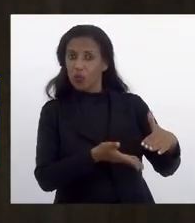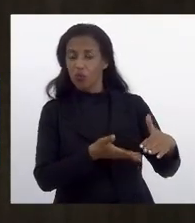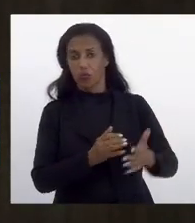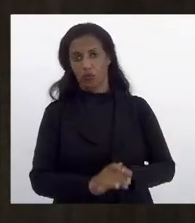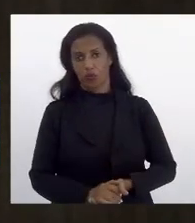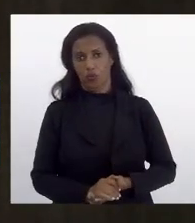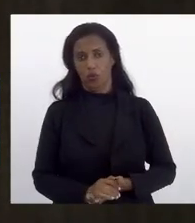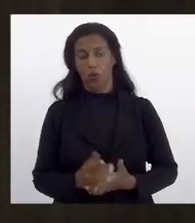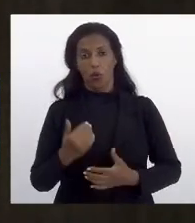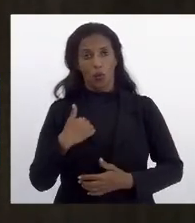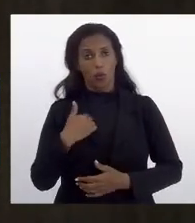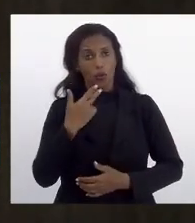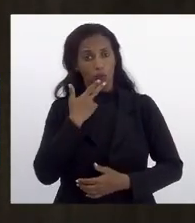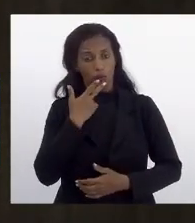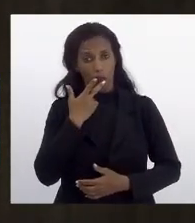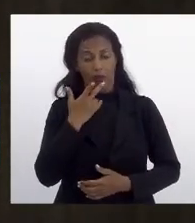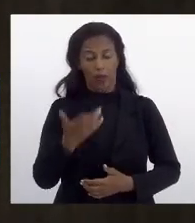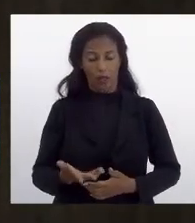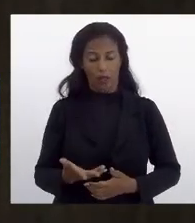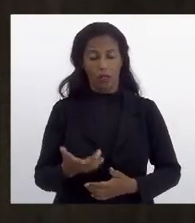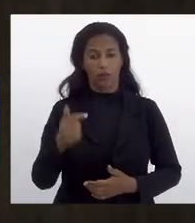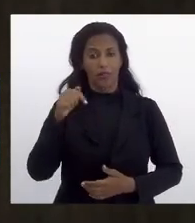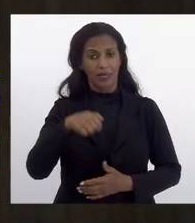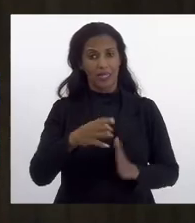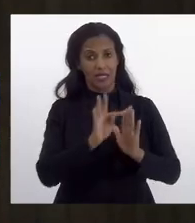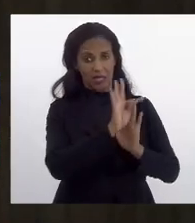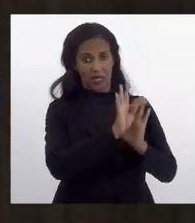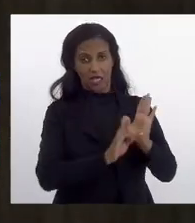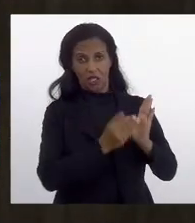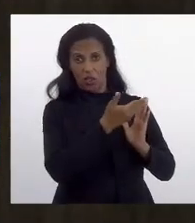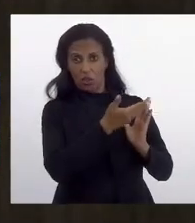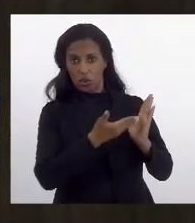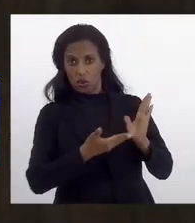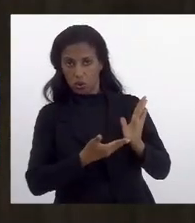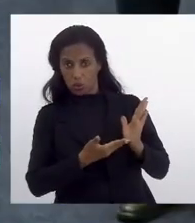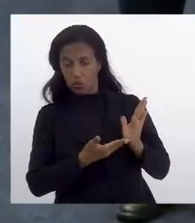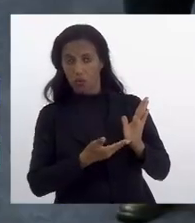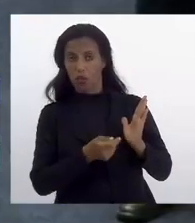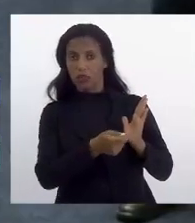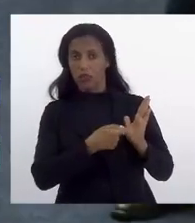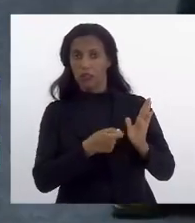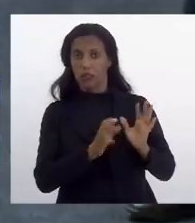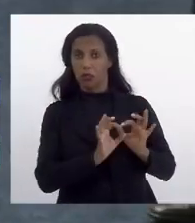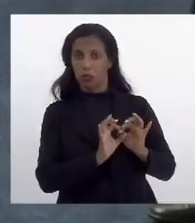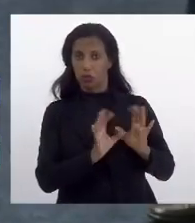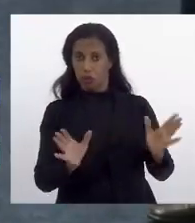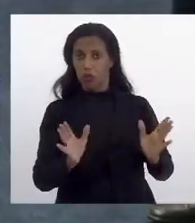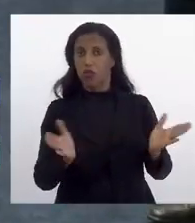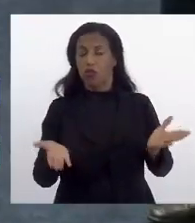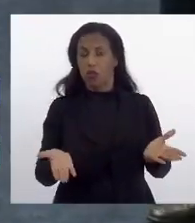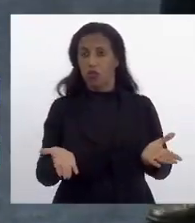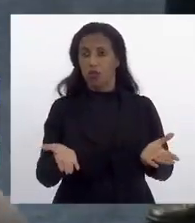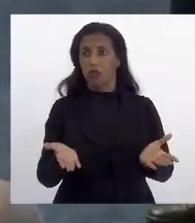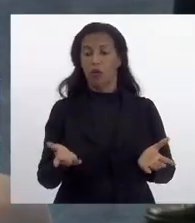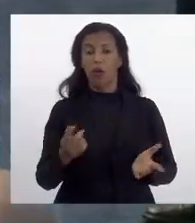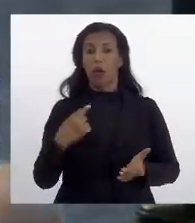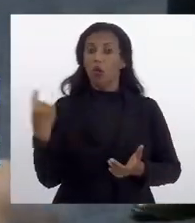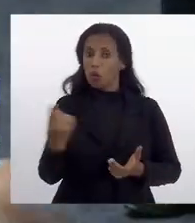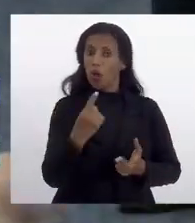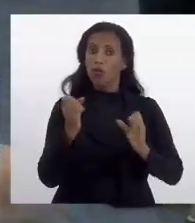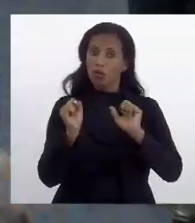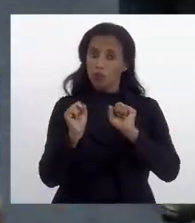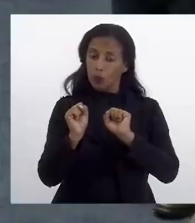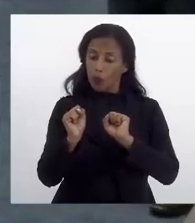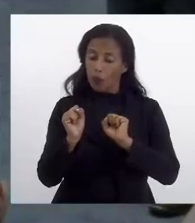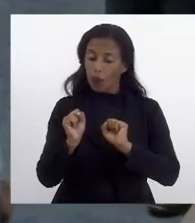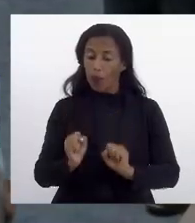O eu estou sugerindo é que neste texto seja autorizativo. Foi isso que eu sugeri. Porque nós podemos sugerir,